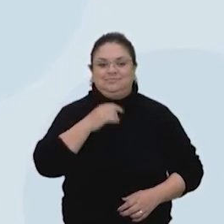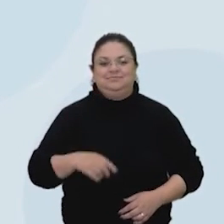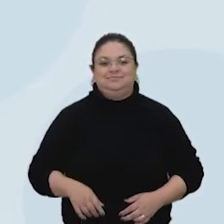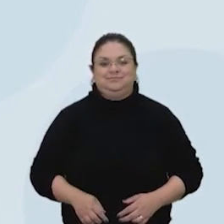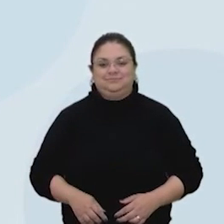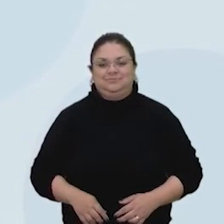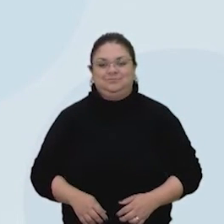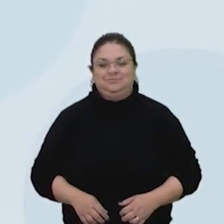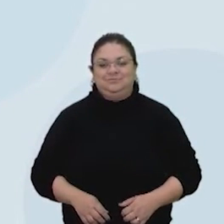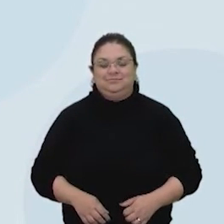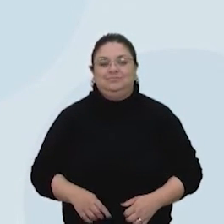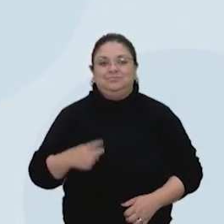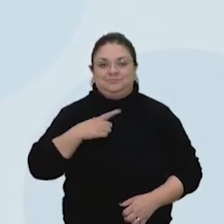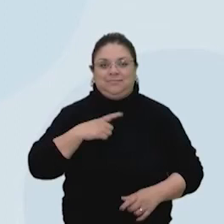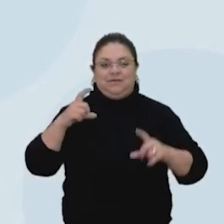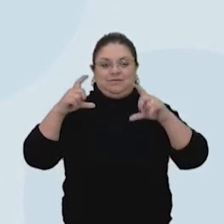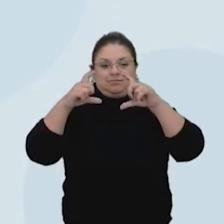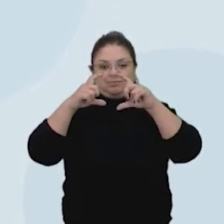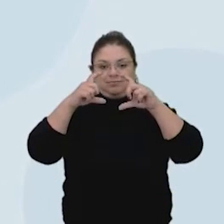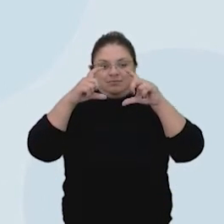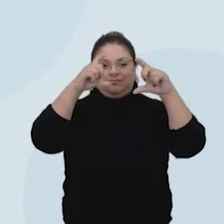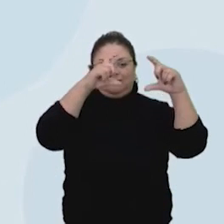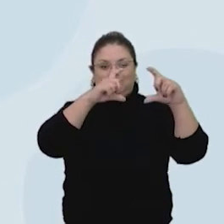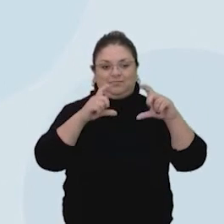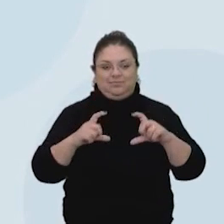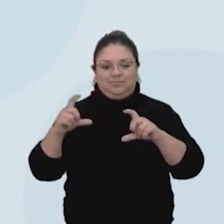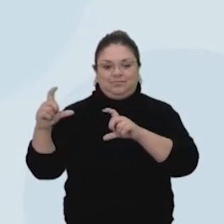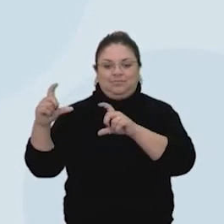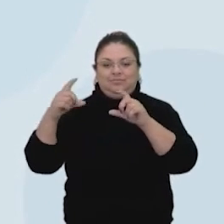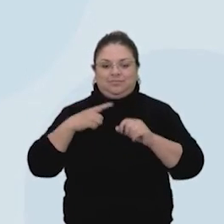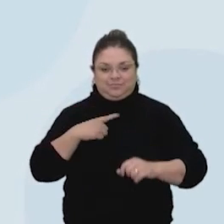círculo. Bastante a leitura de círculos aí.